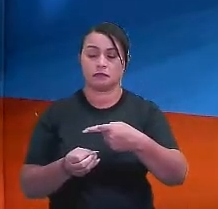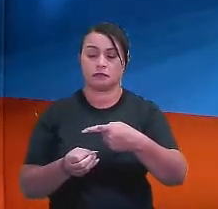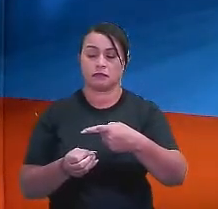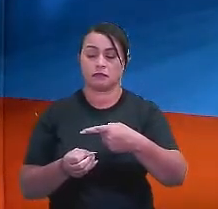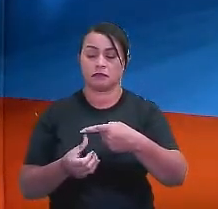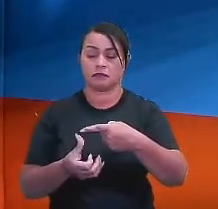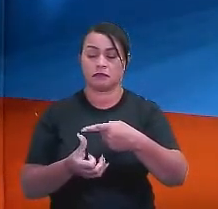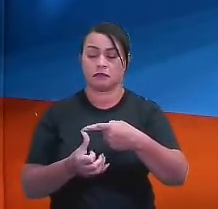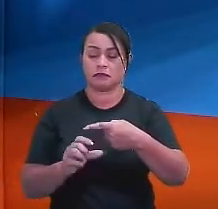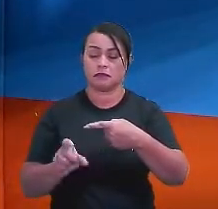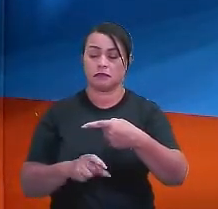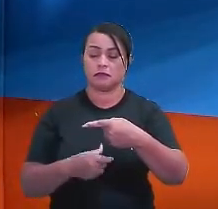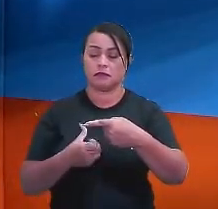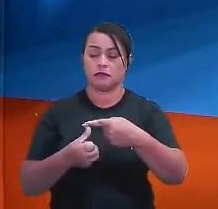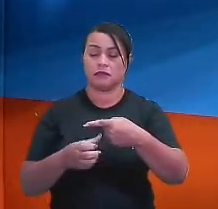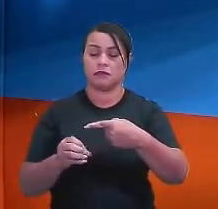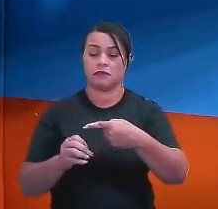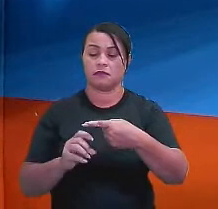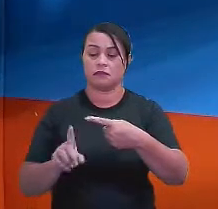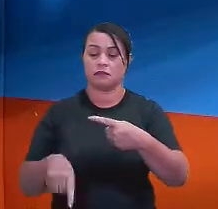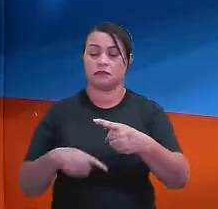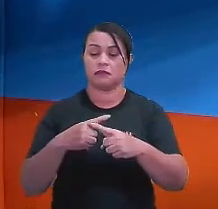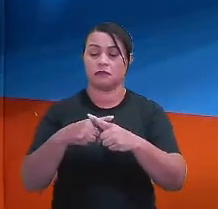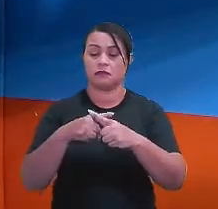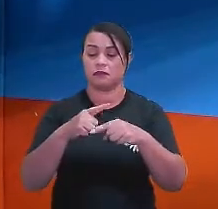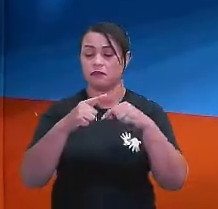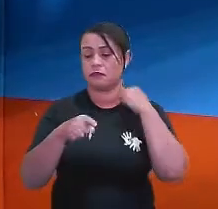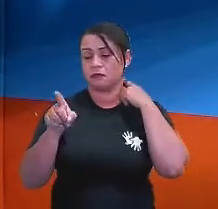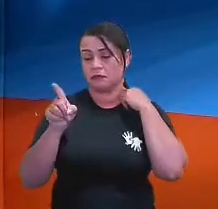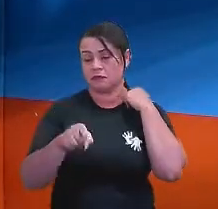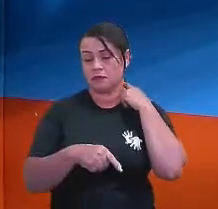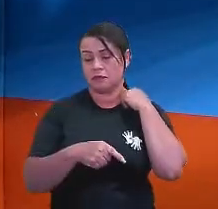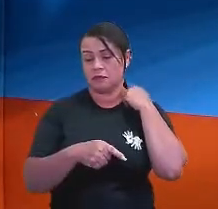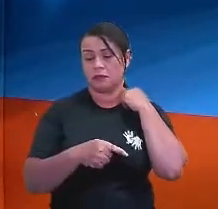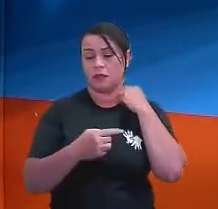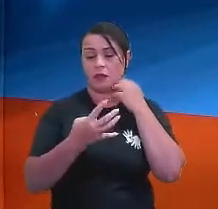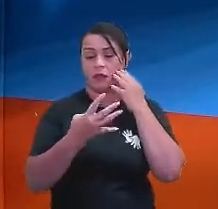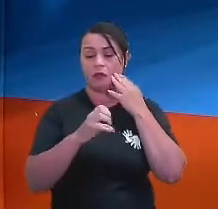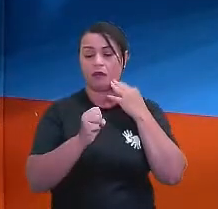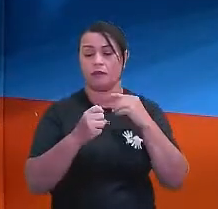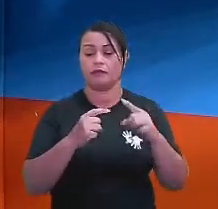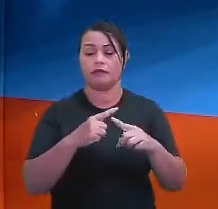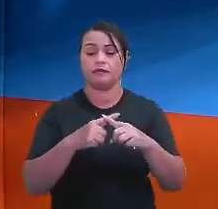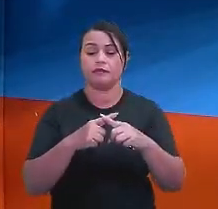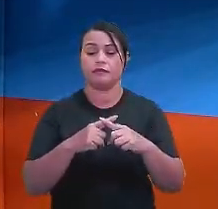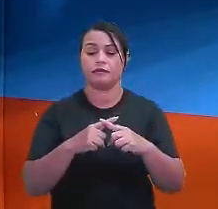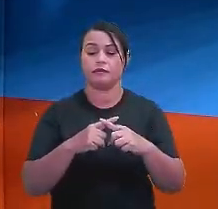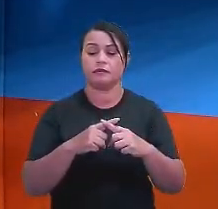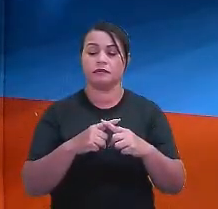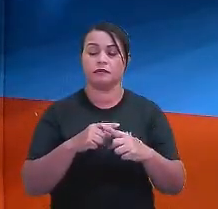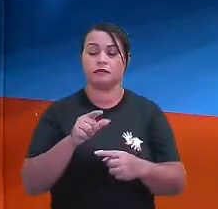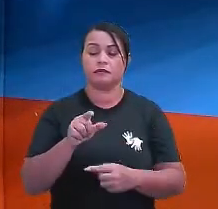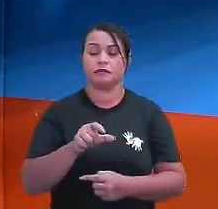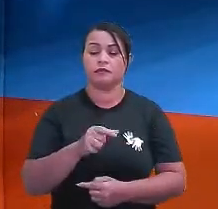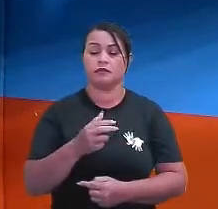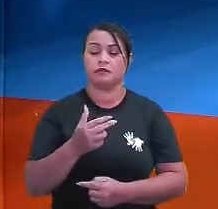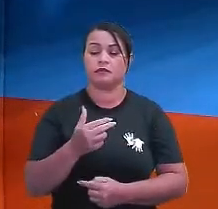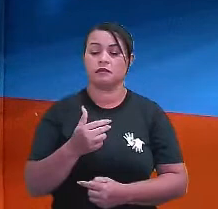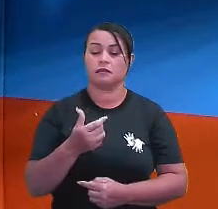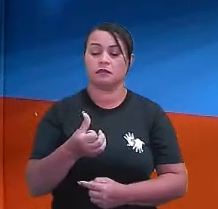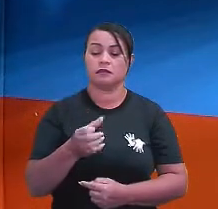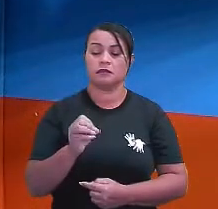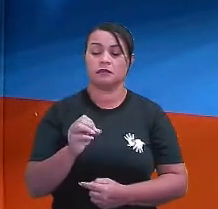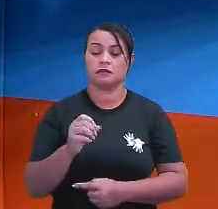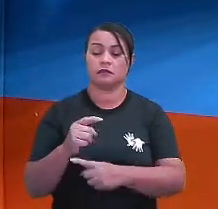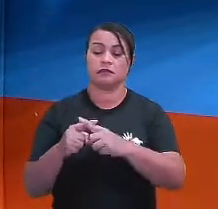X está para 60. Então, multiplicando meios por extremos, eu tenho 48X, que é igual a 60